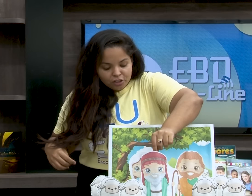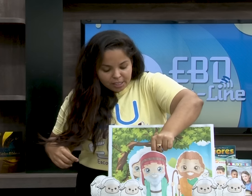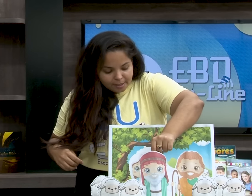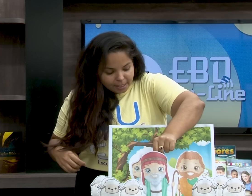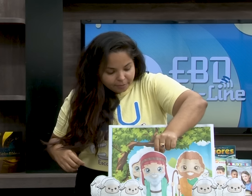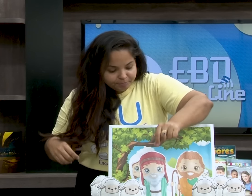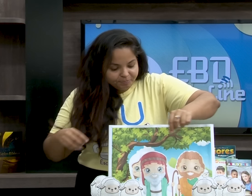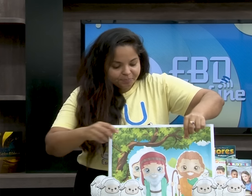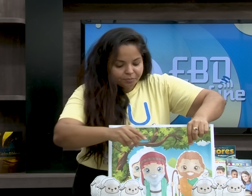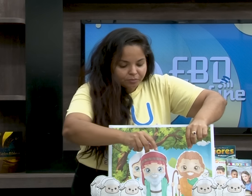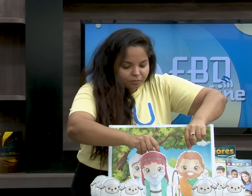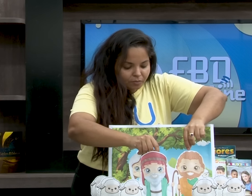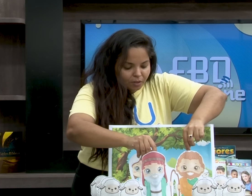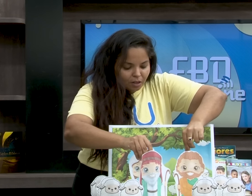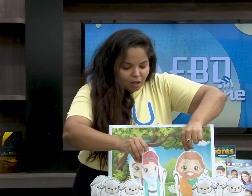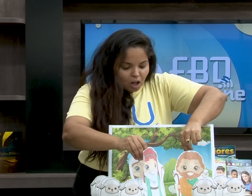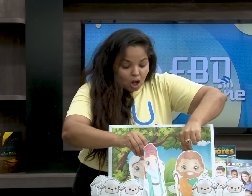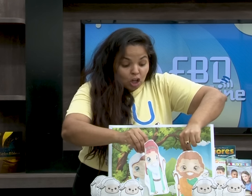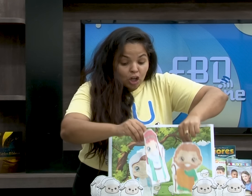Ló e disse...